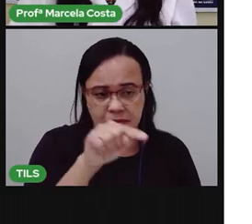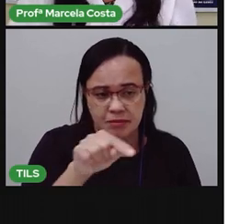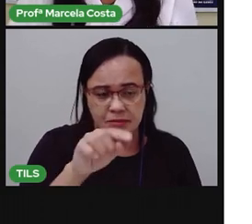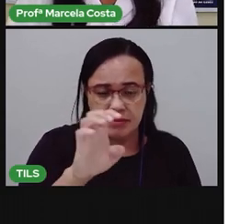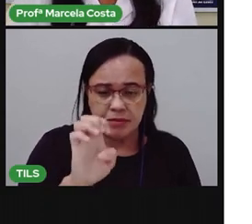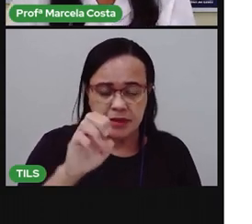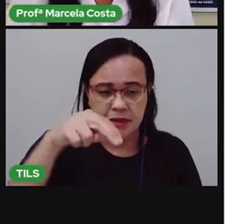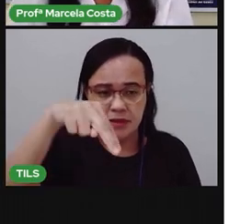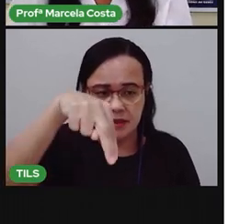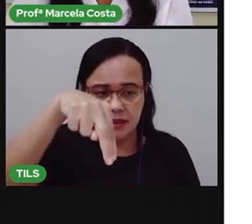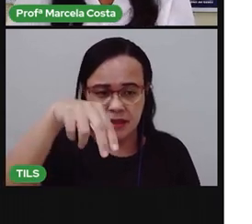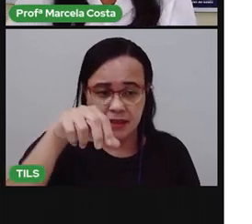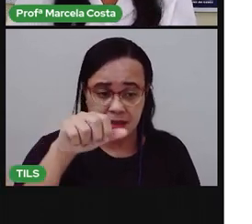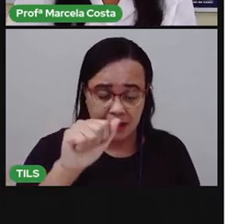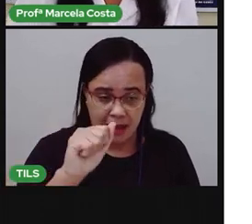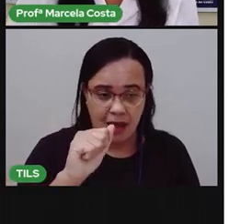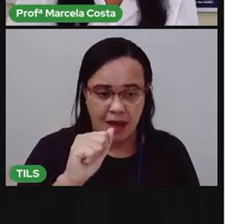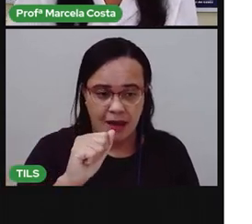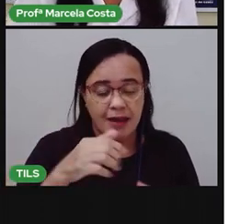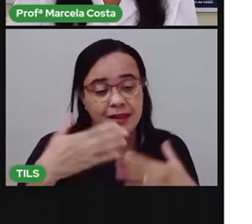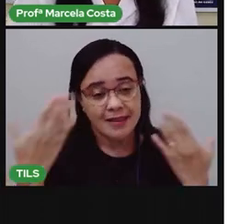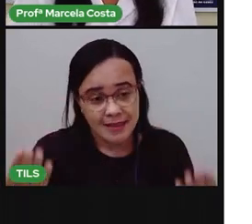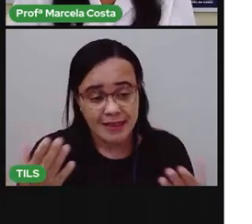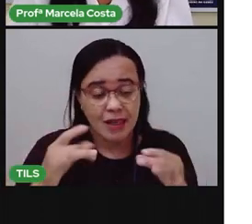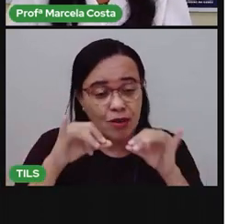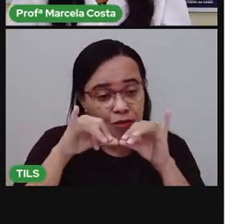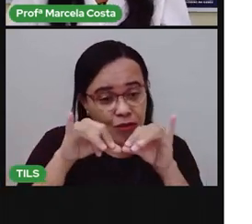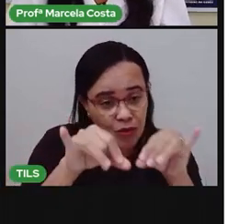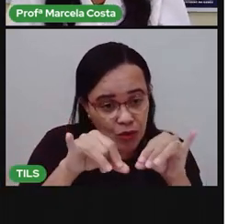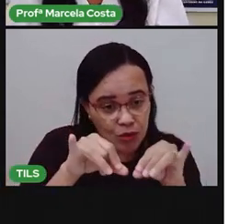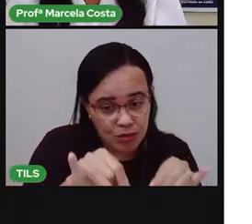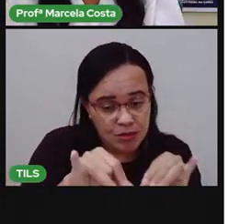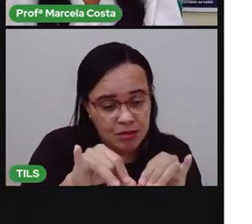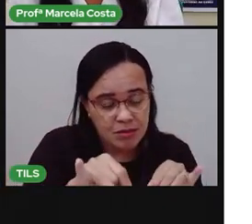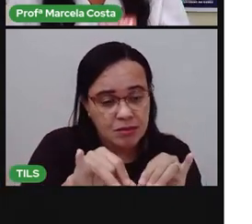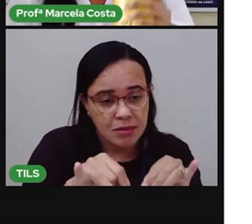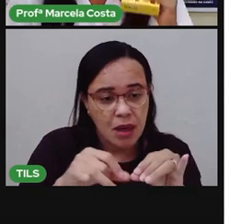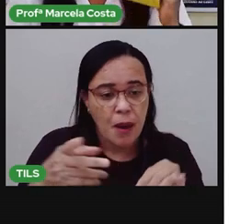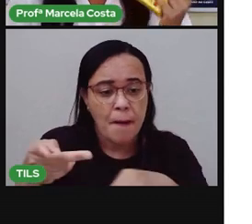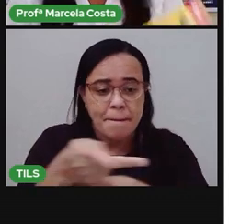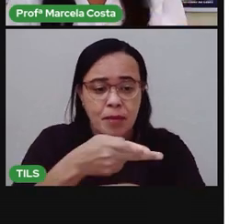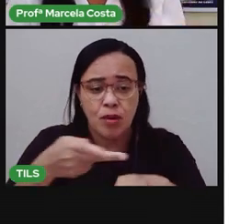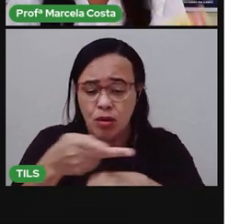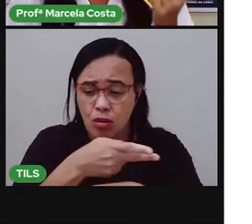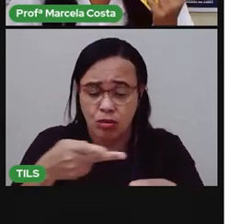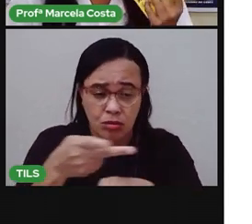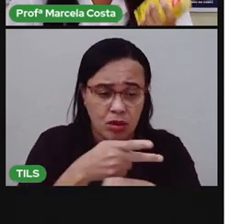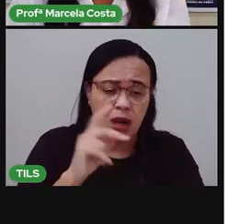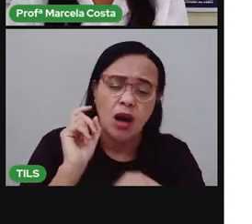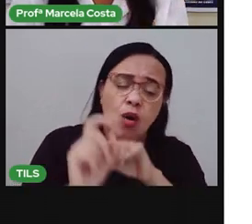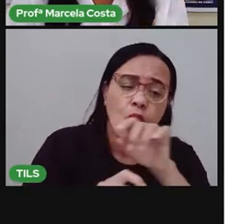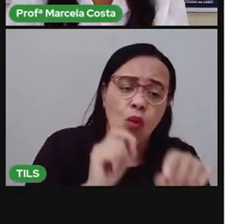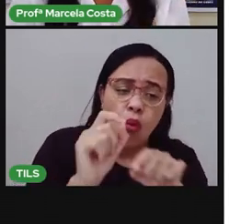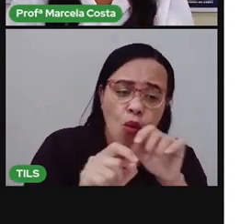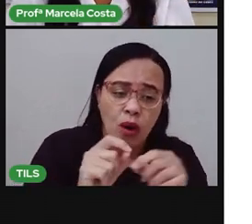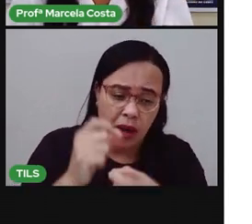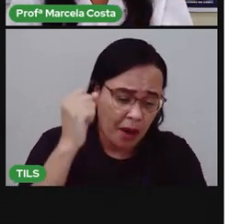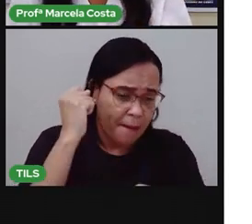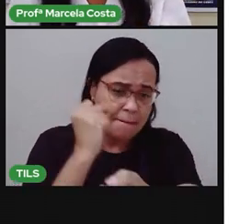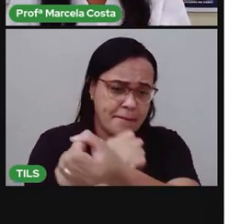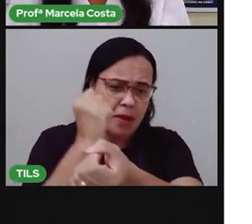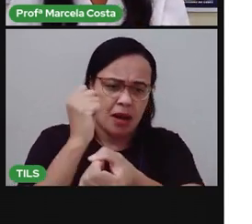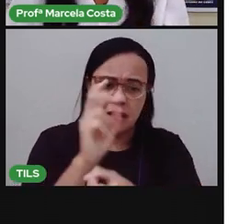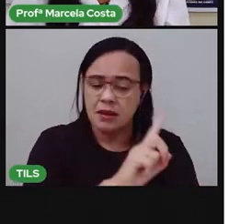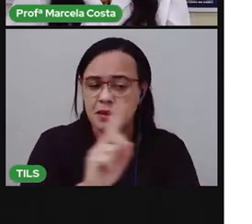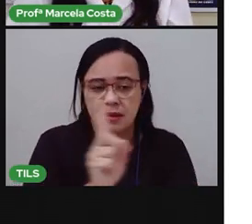Então, quando você for no supermercado, você vai procurar, não é maizena, não é marca, é o